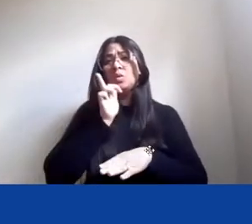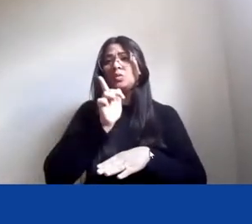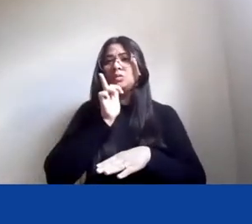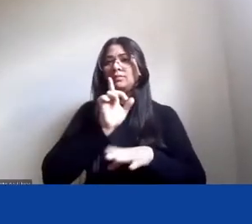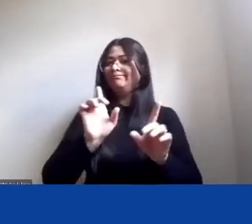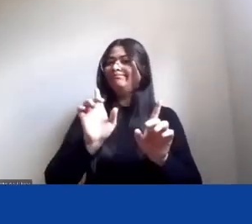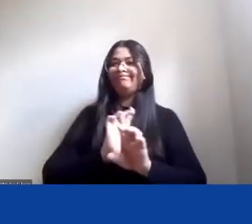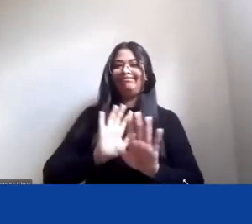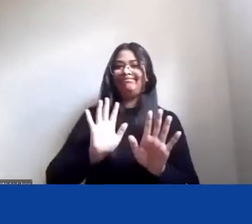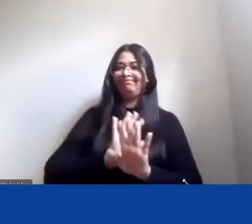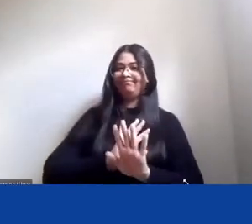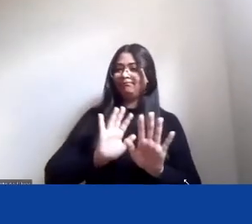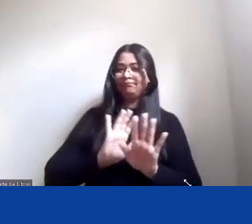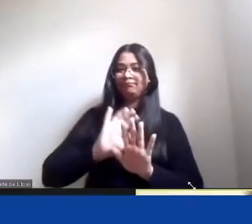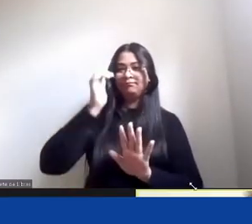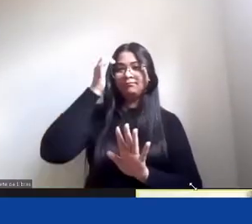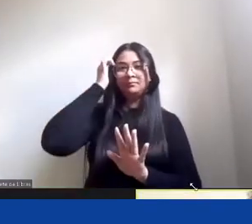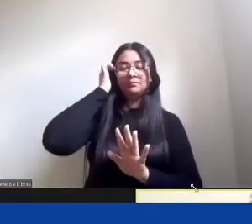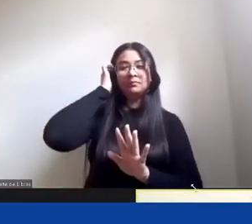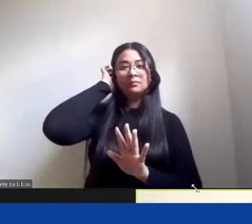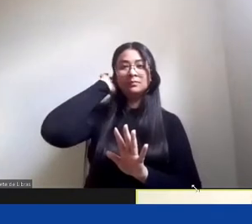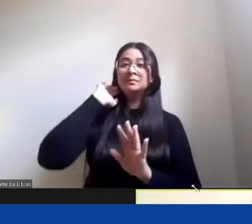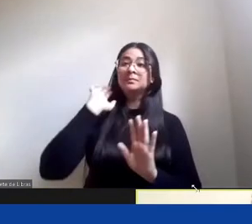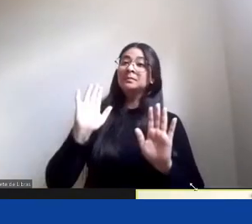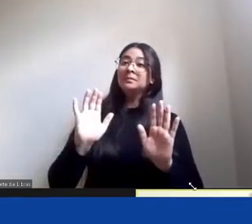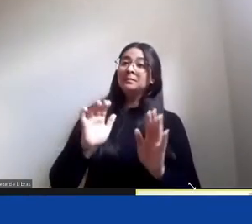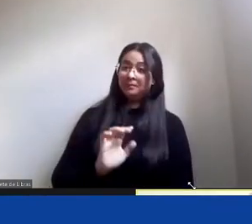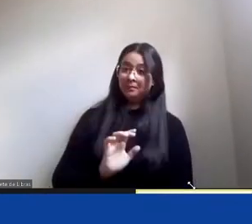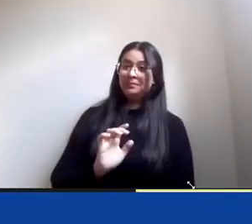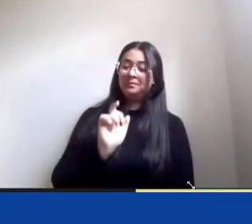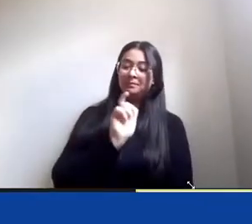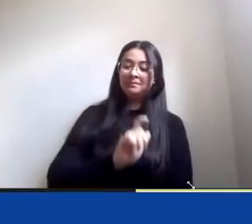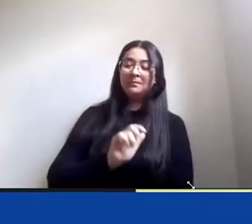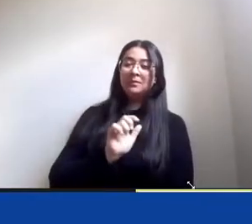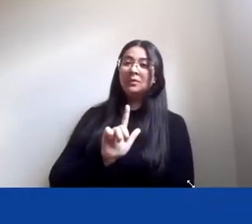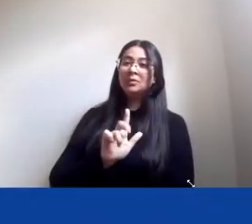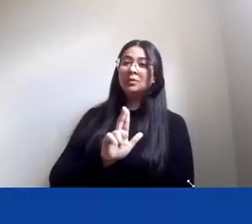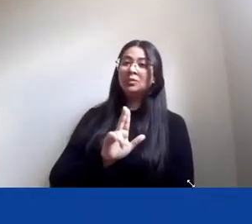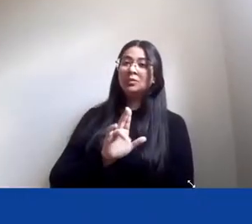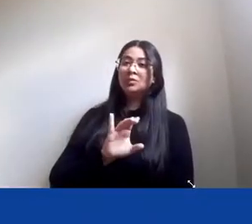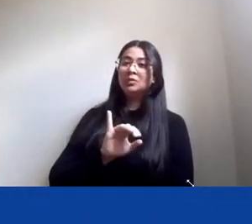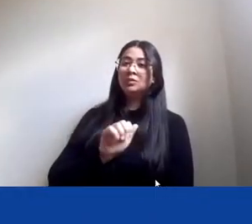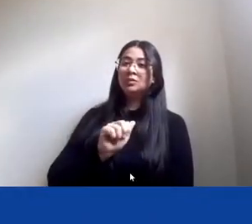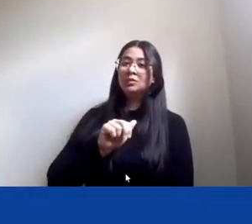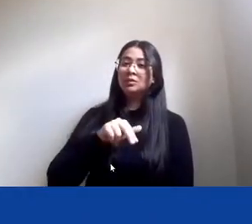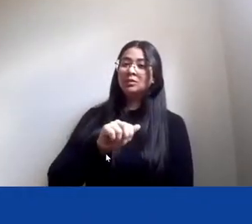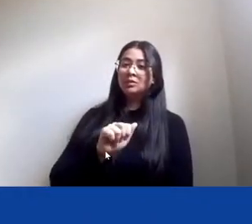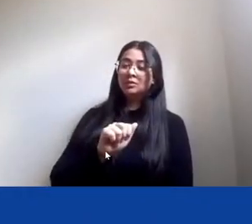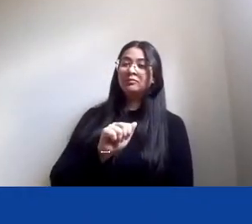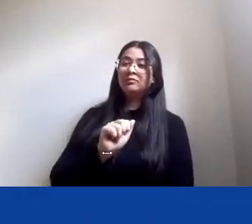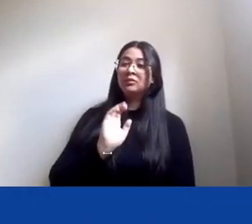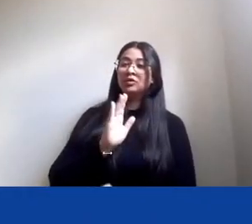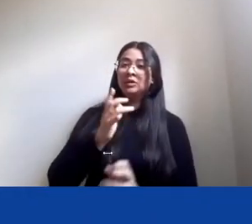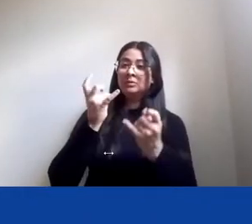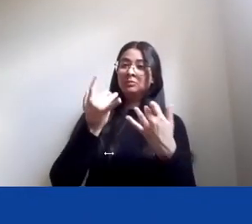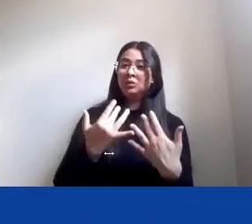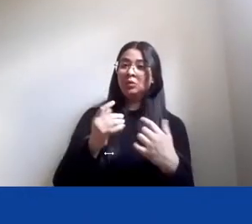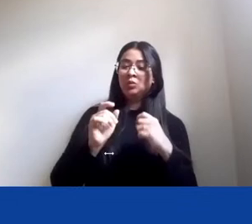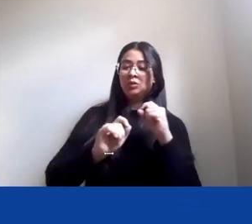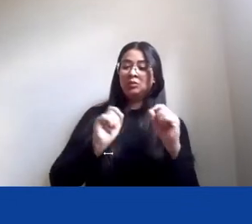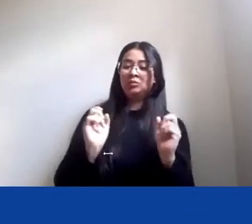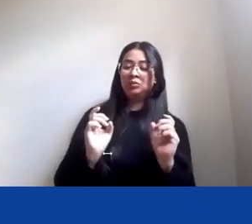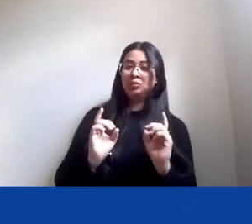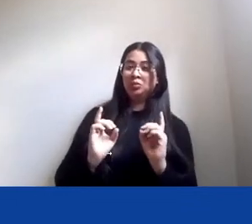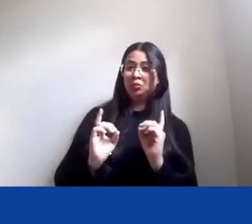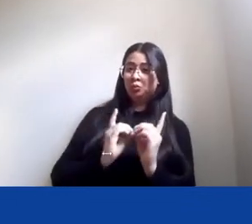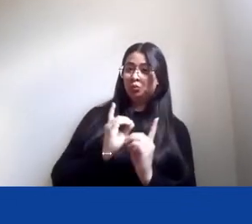Luciana tem dito, inclusive, que nesse nosso diálogo da diferença, da nossa disciplina, agora,